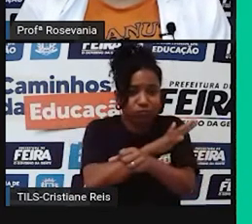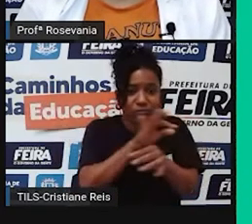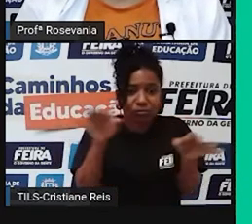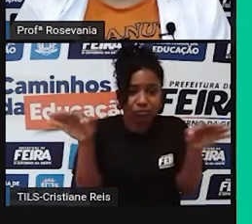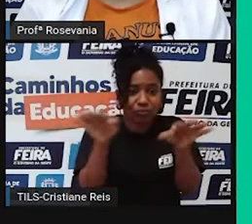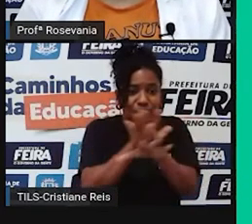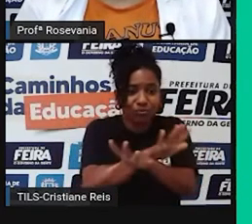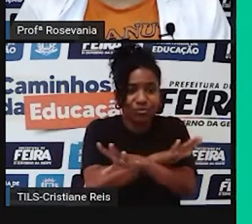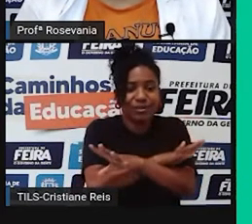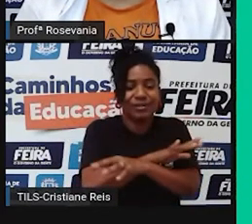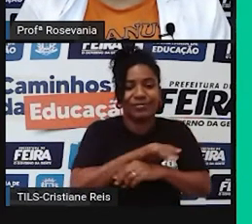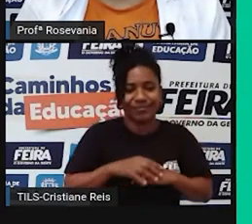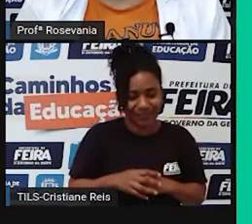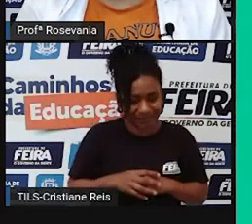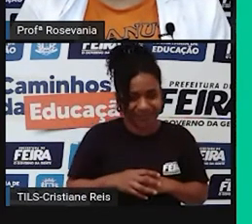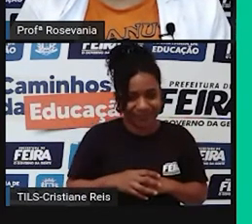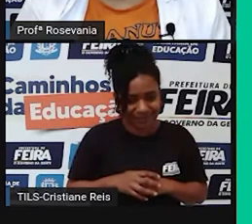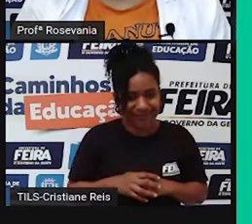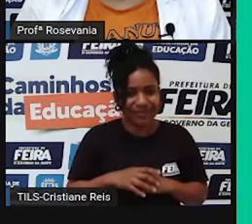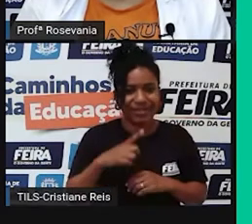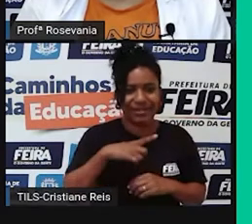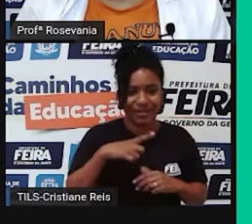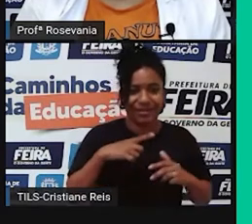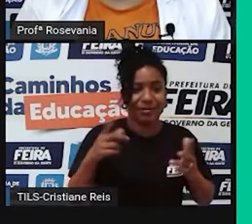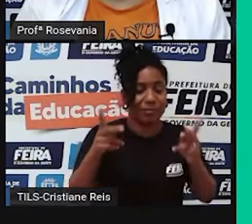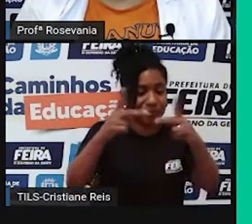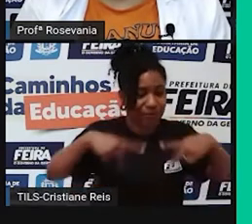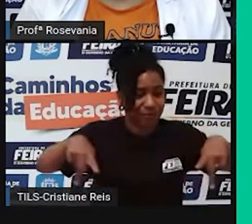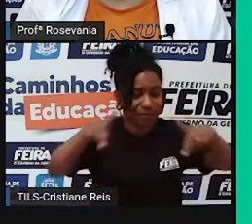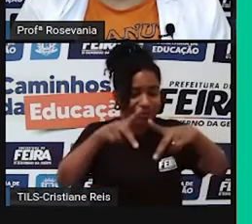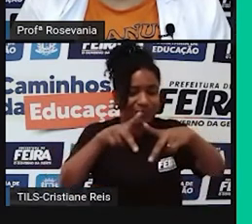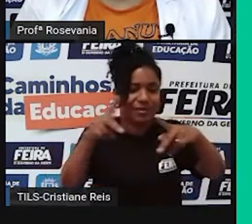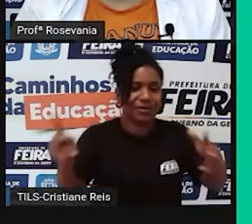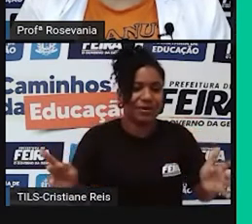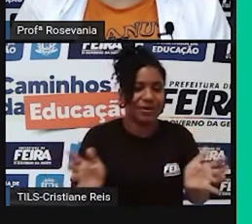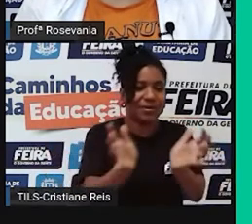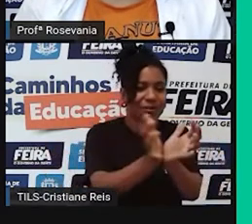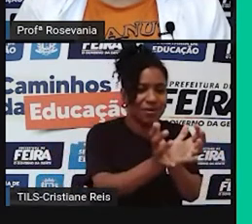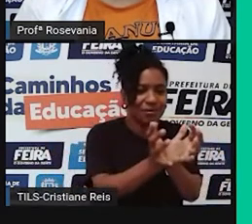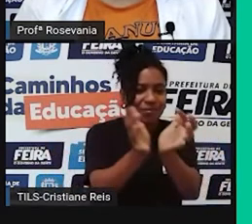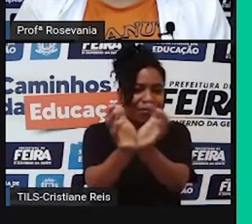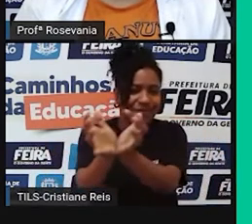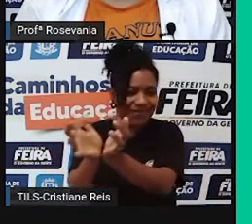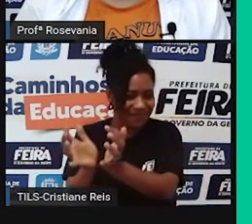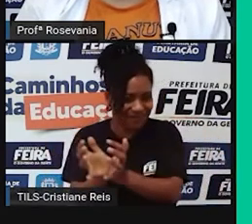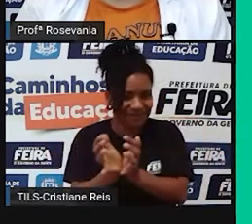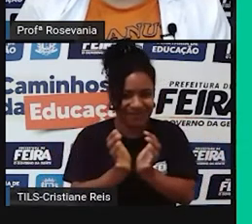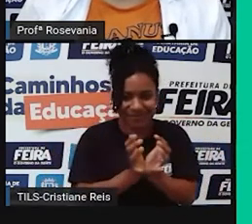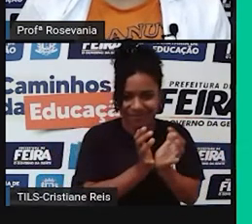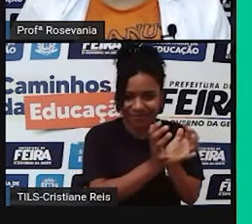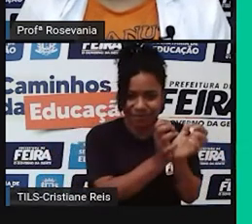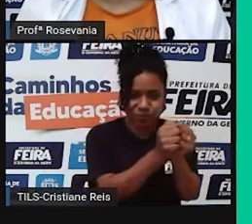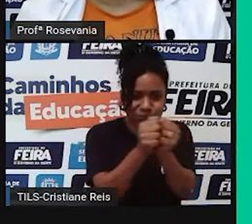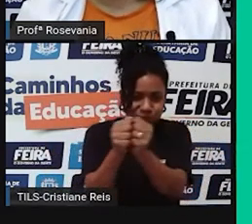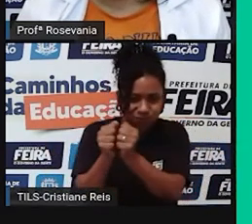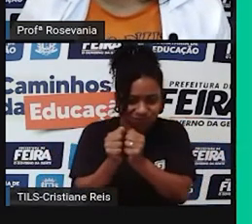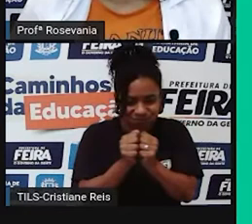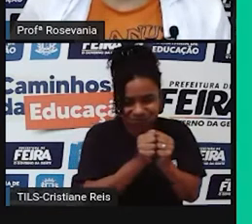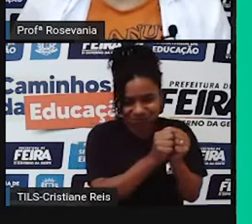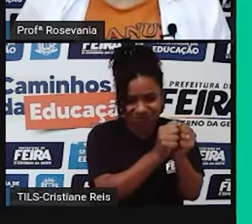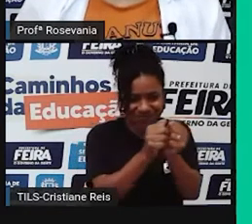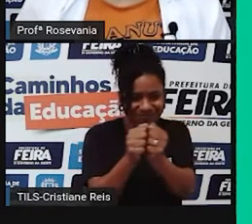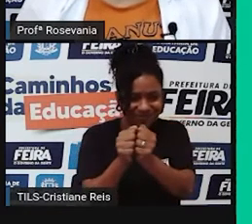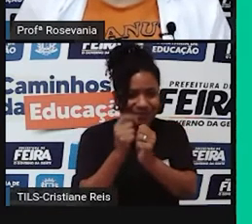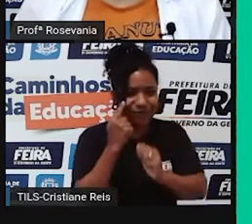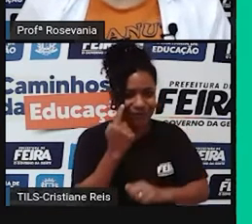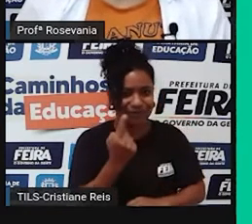distribuição da população, ou seja, uma boa distribuição da população. Perceba aí como é que está a população? Bem juntinha,